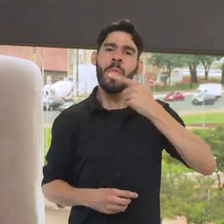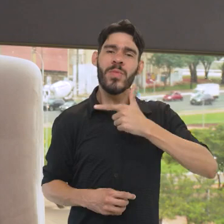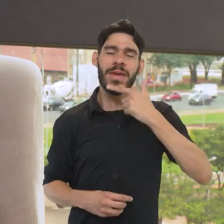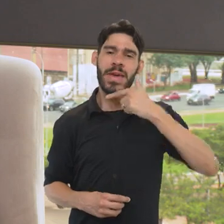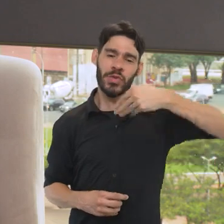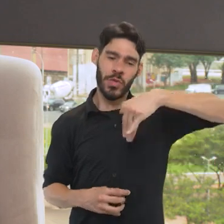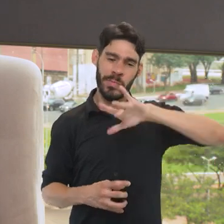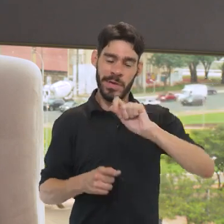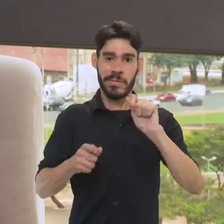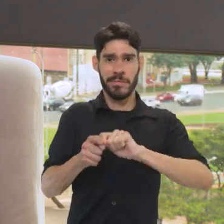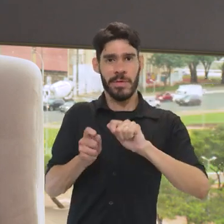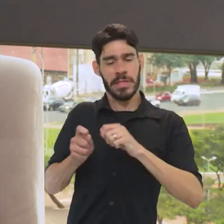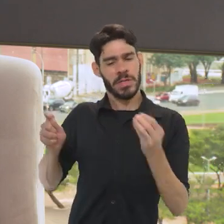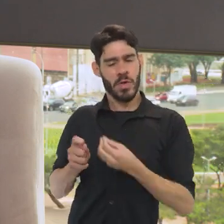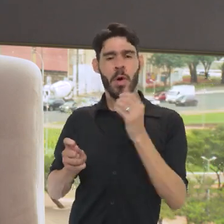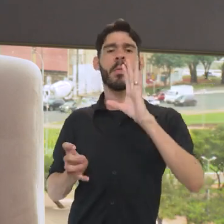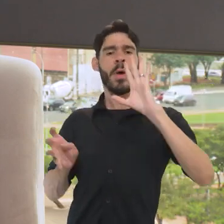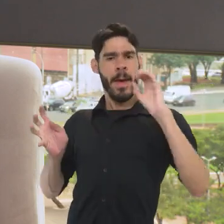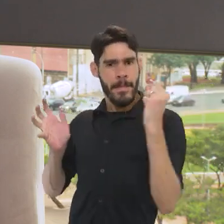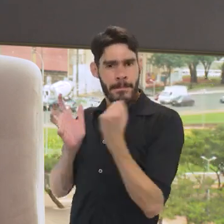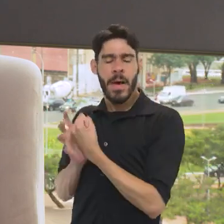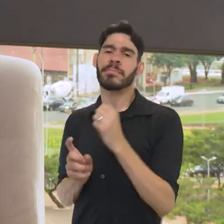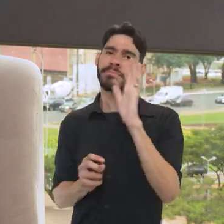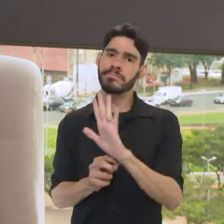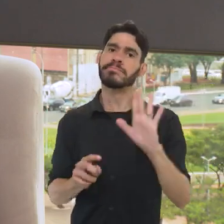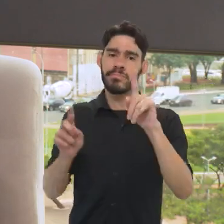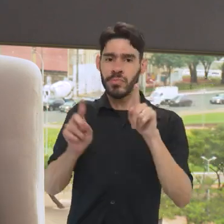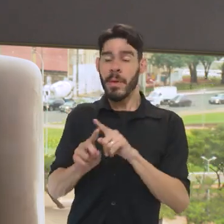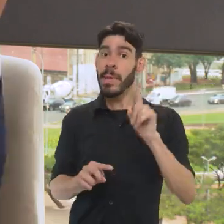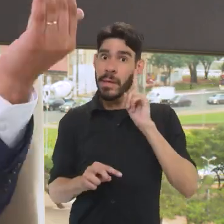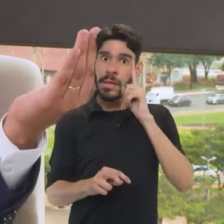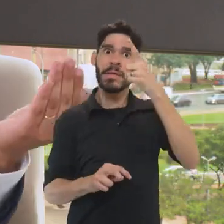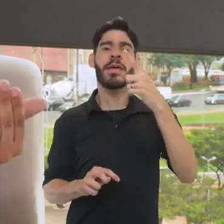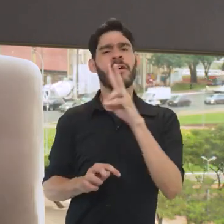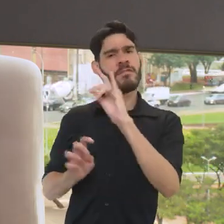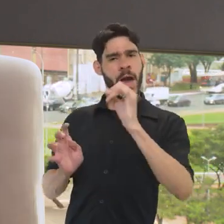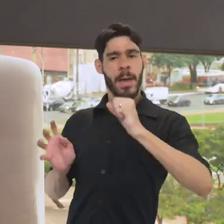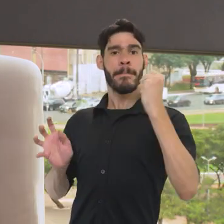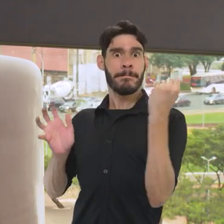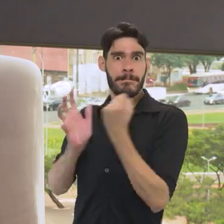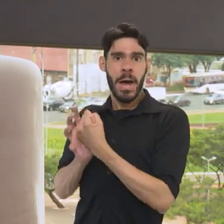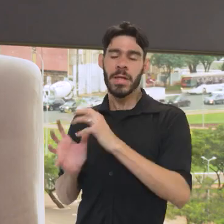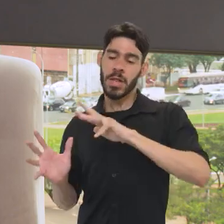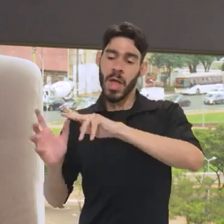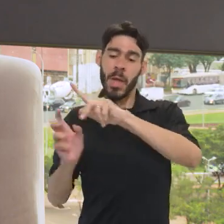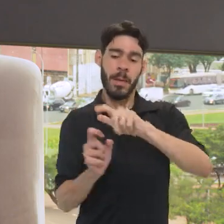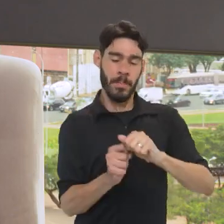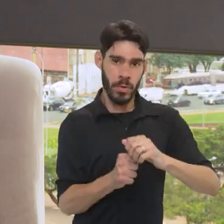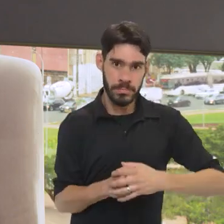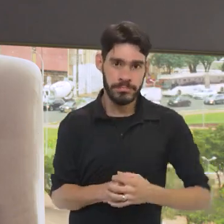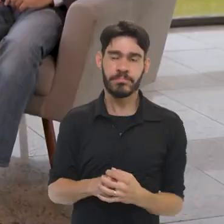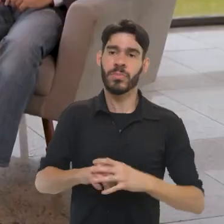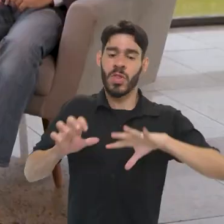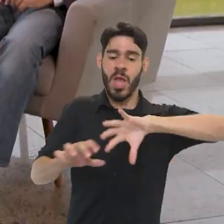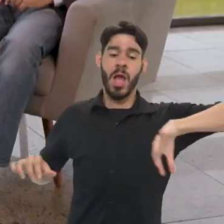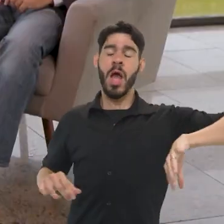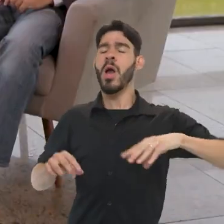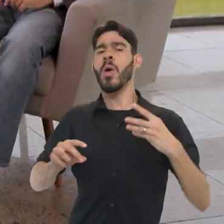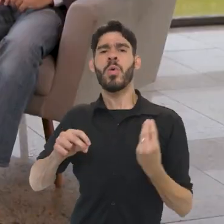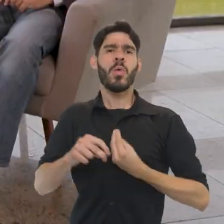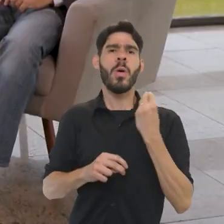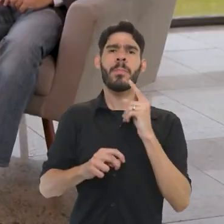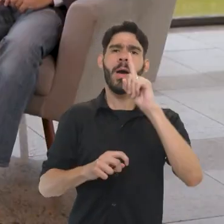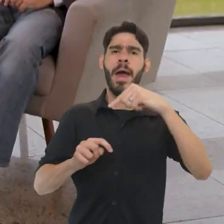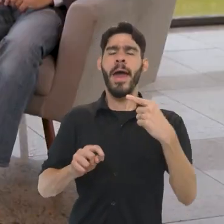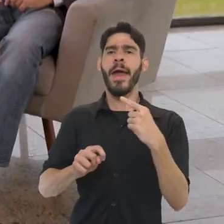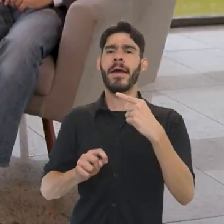Queijo Minas, também já tendo sido reconhecido como patrimônio nacional. A nossa ideia é que agora ele seja patrimônio mundial. Então, essa divisão